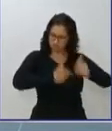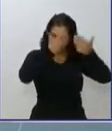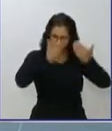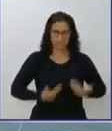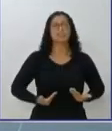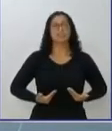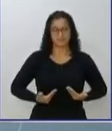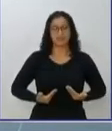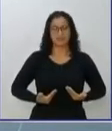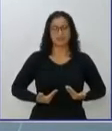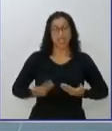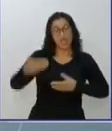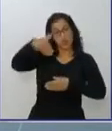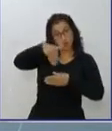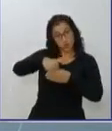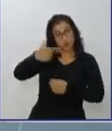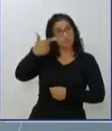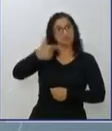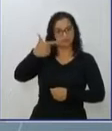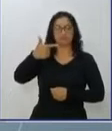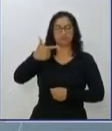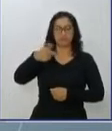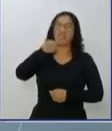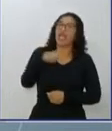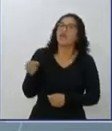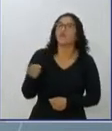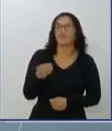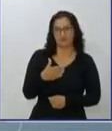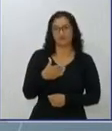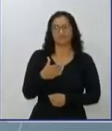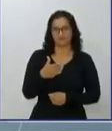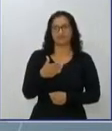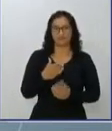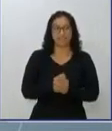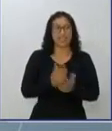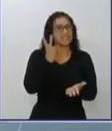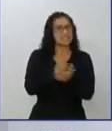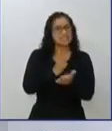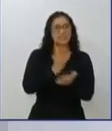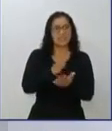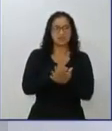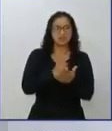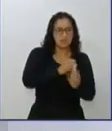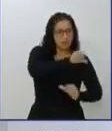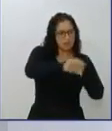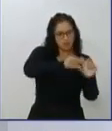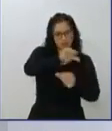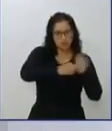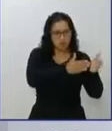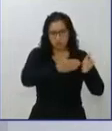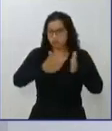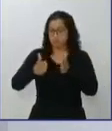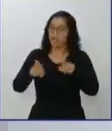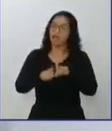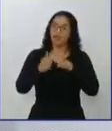eleição e que, realmente, os cenários mudam. Mas os meus valores e a minha conduta é a mesma e sempre